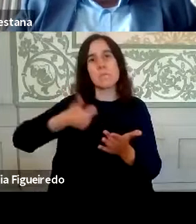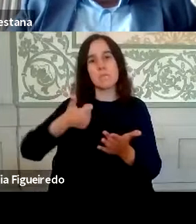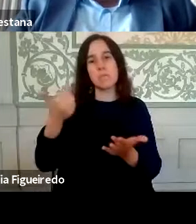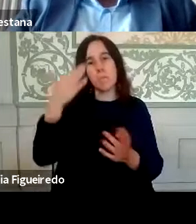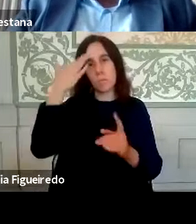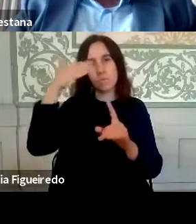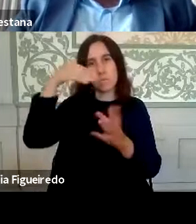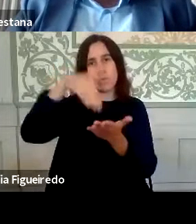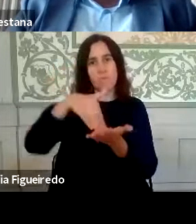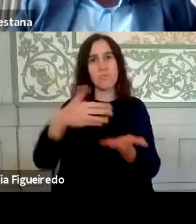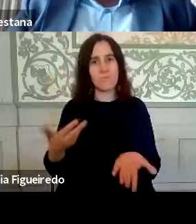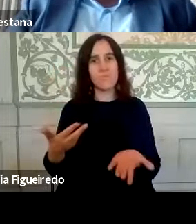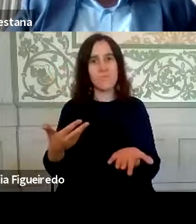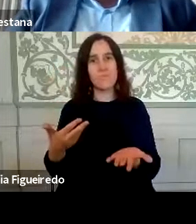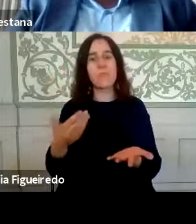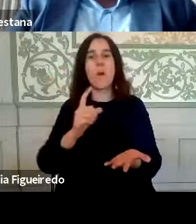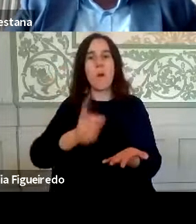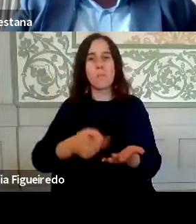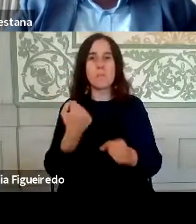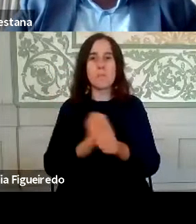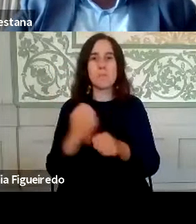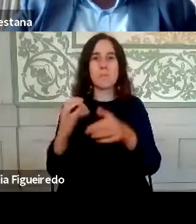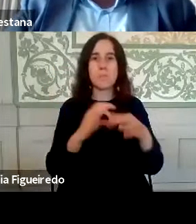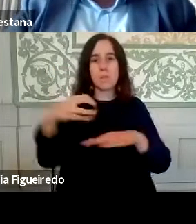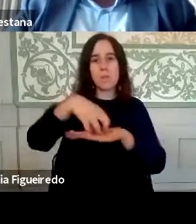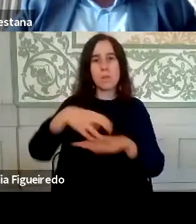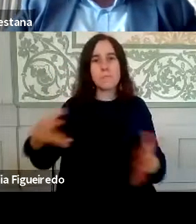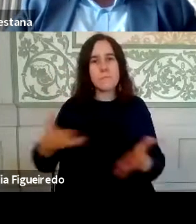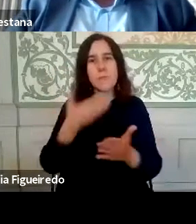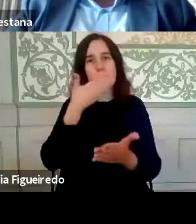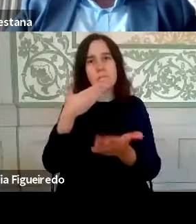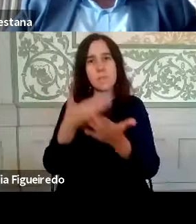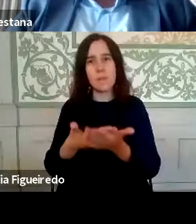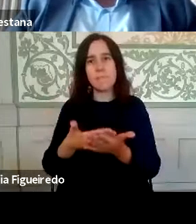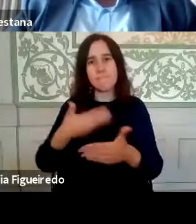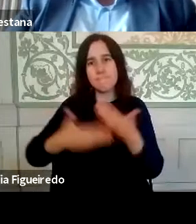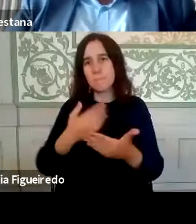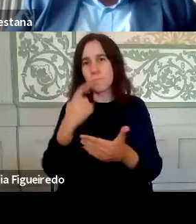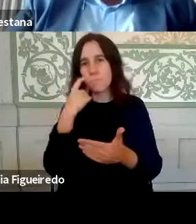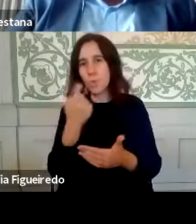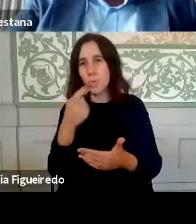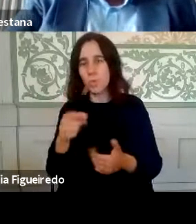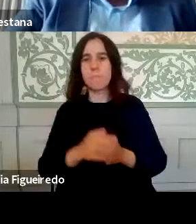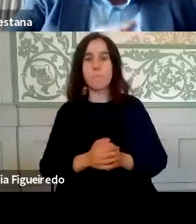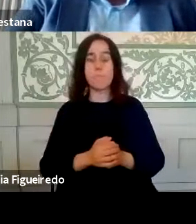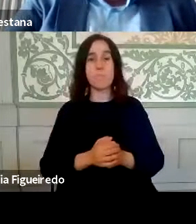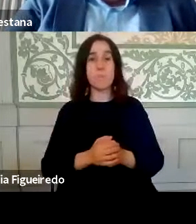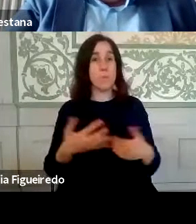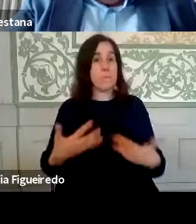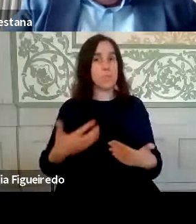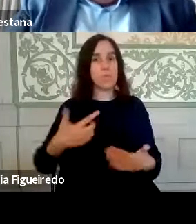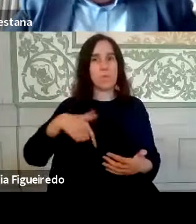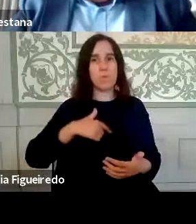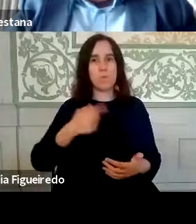de uma entidade de serviços partilhados, é a procura da eficiência nestes elementos e nestes processos. E portanto nós neste momento temos